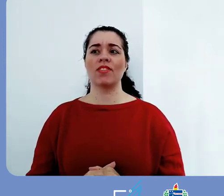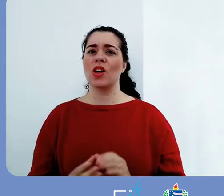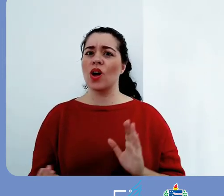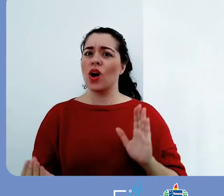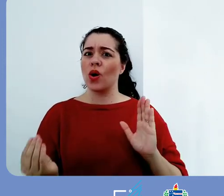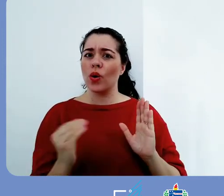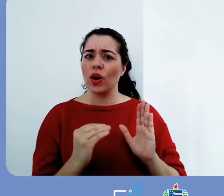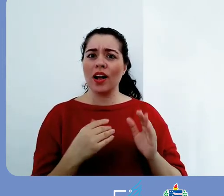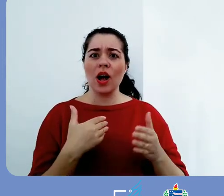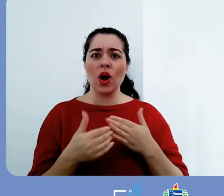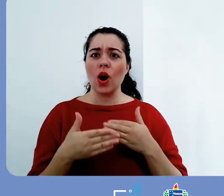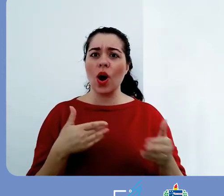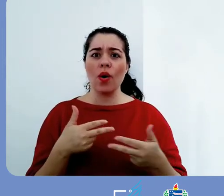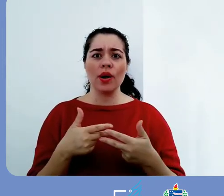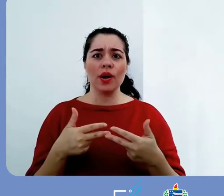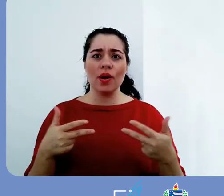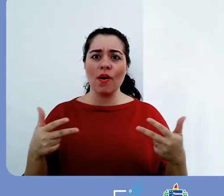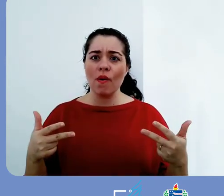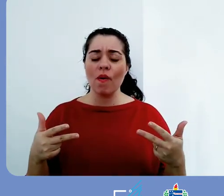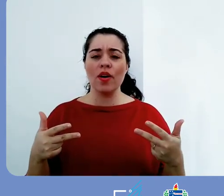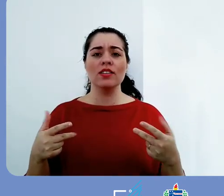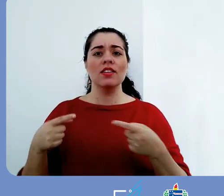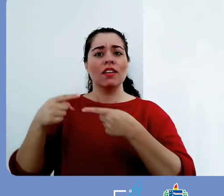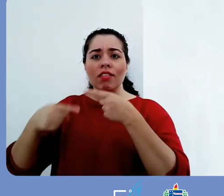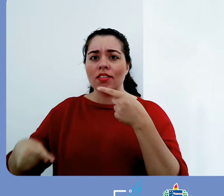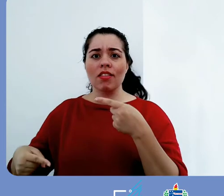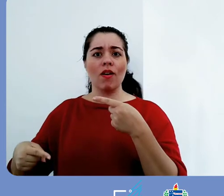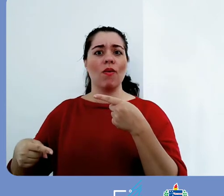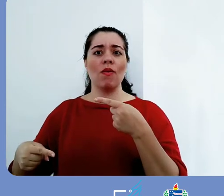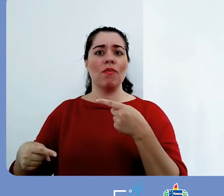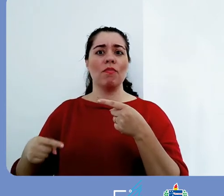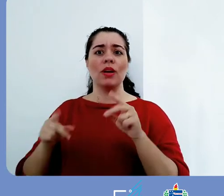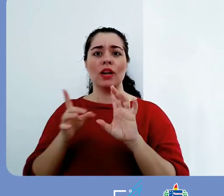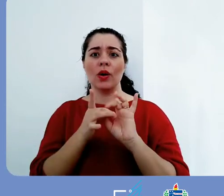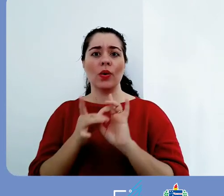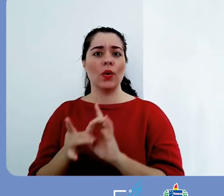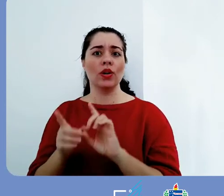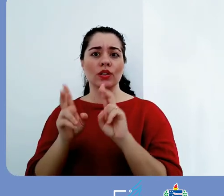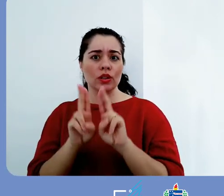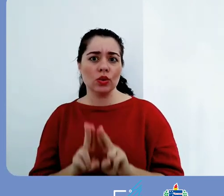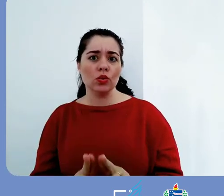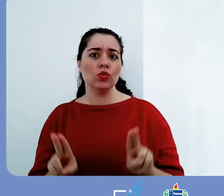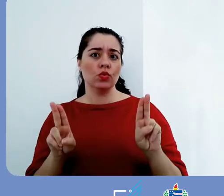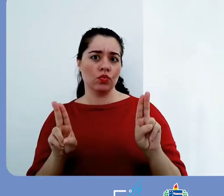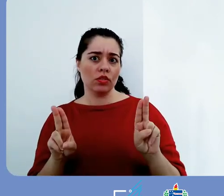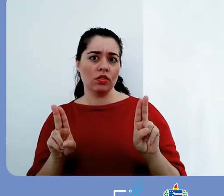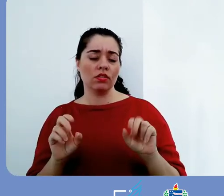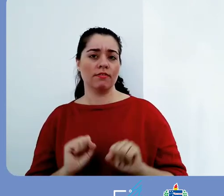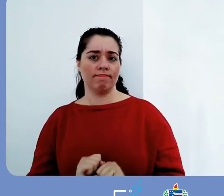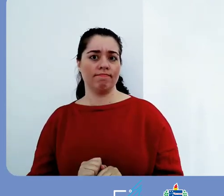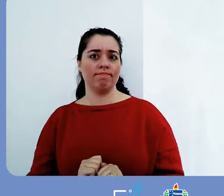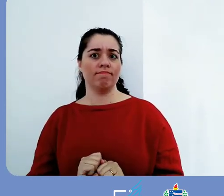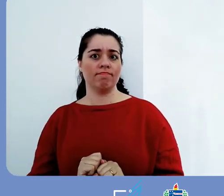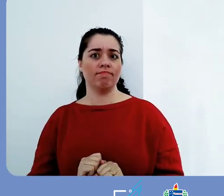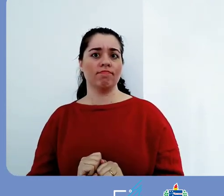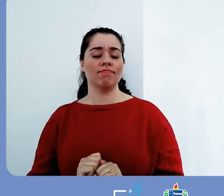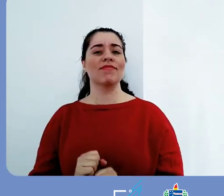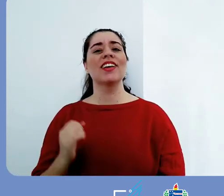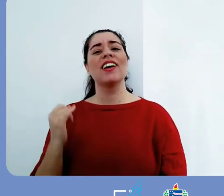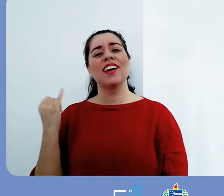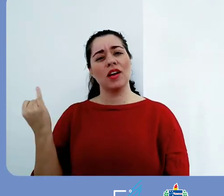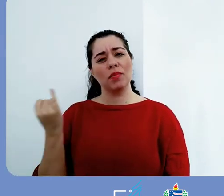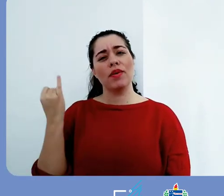contextual com a UFSC. É importante também evitar de, sim, inserir dados que